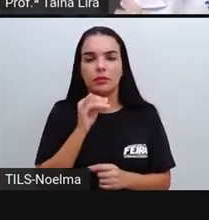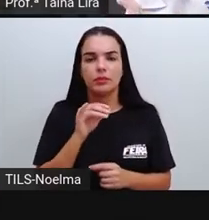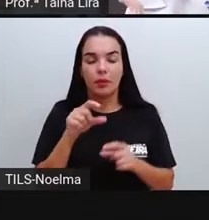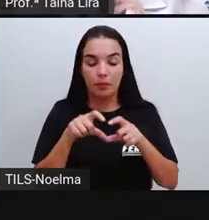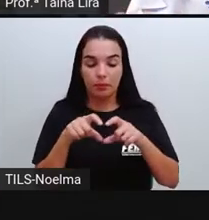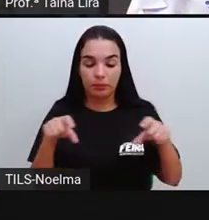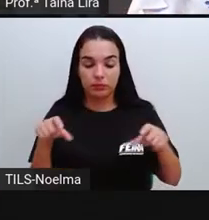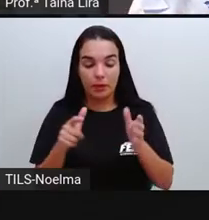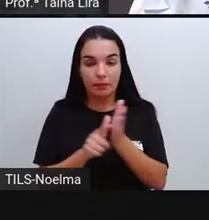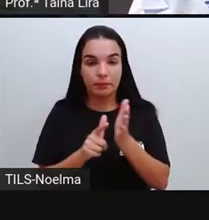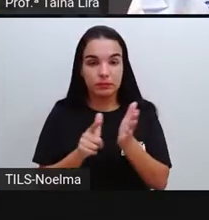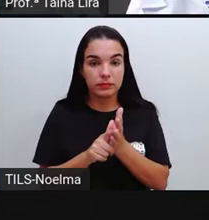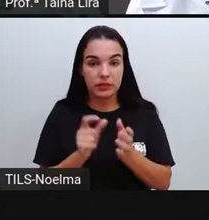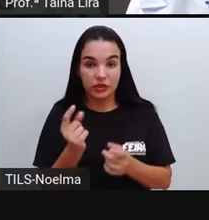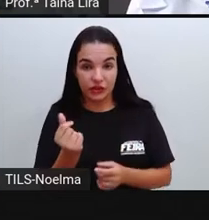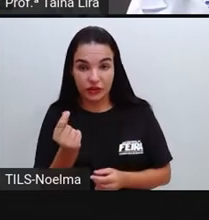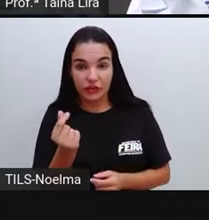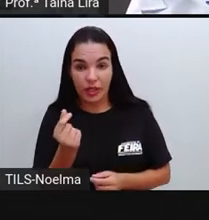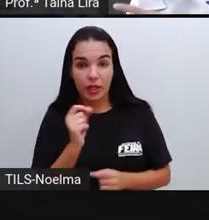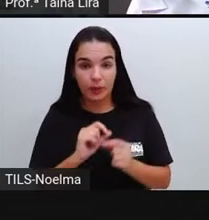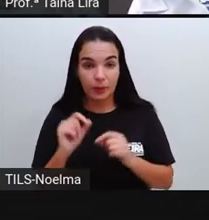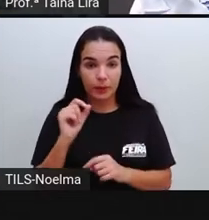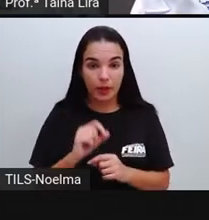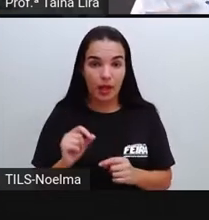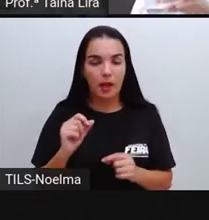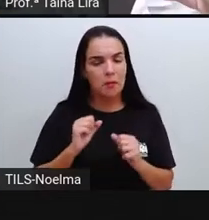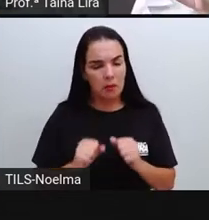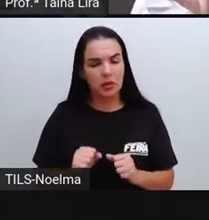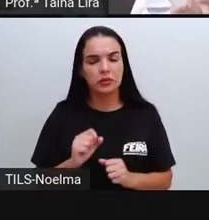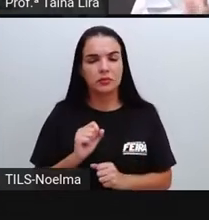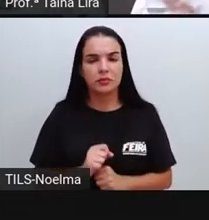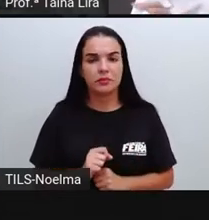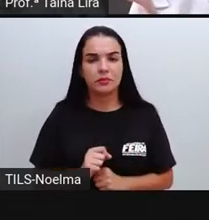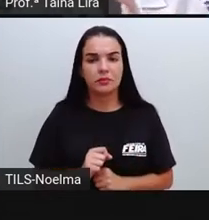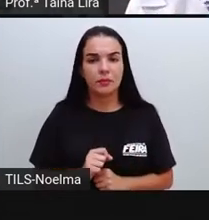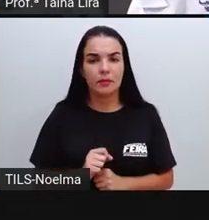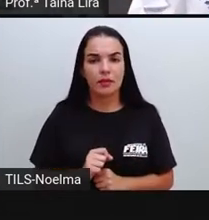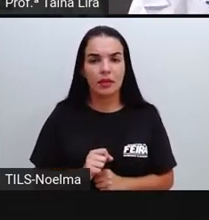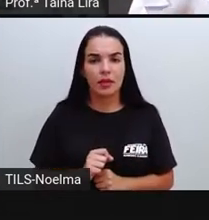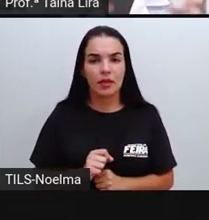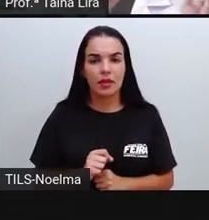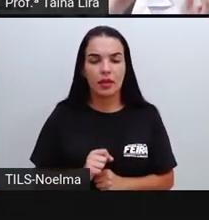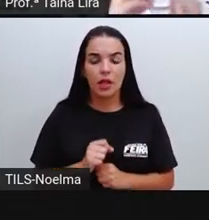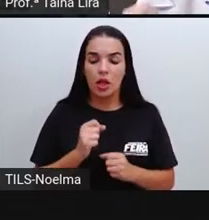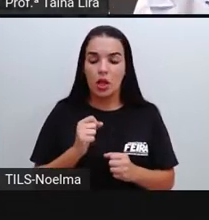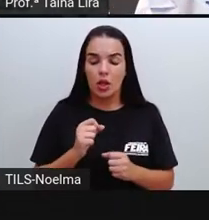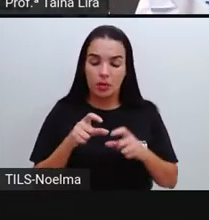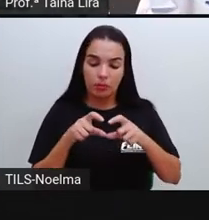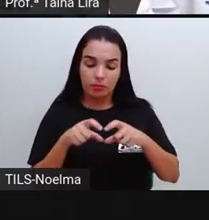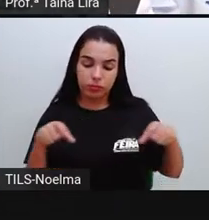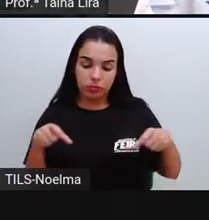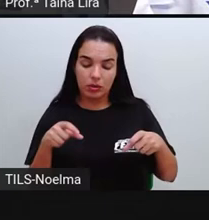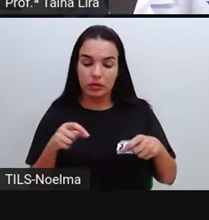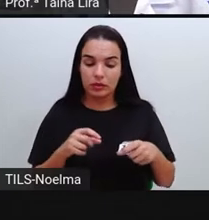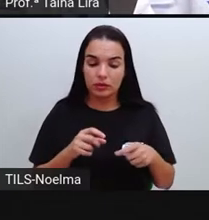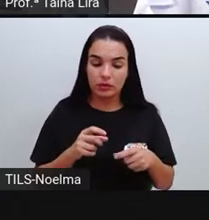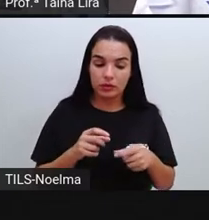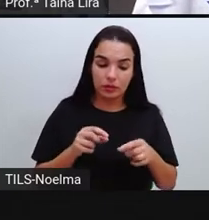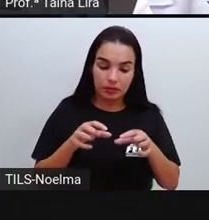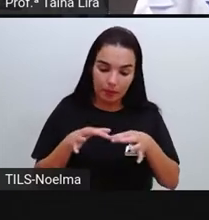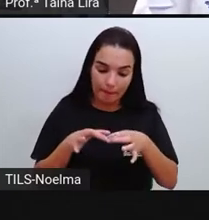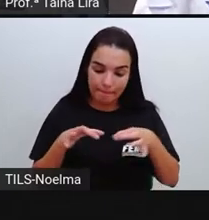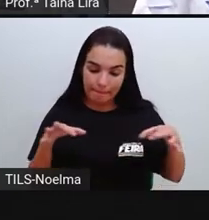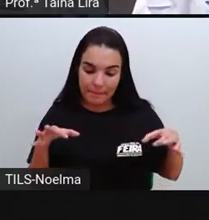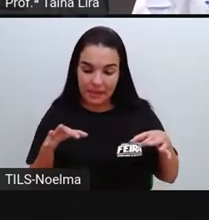notas, em alguns casos pode ser do mesmo valor, em outros casos notas de valores diferentes, e a gente